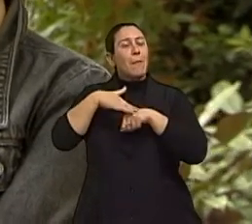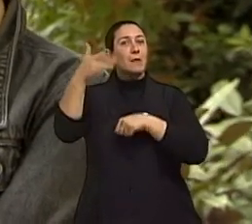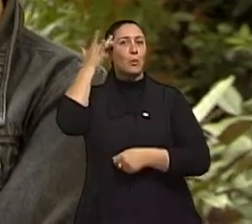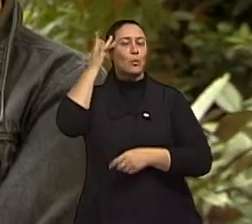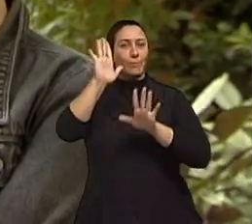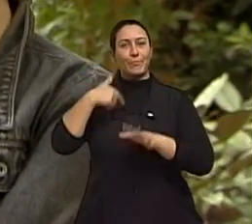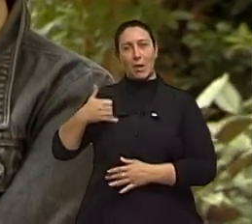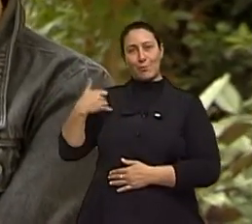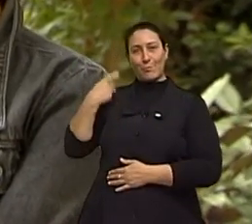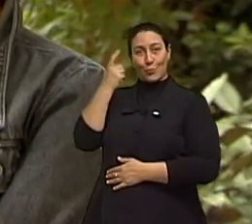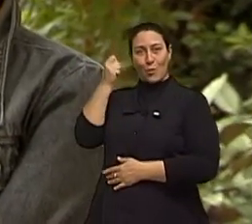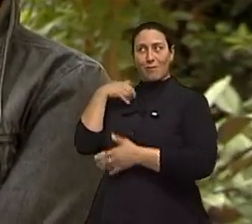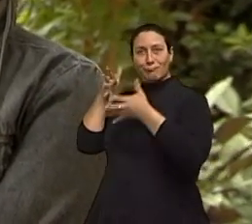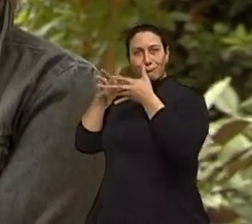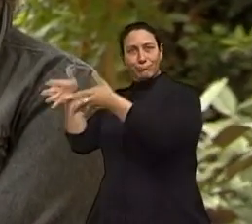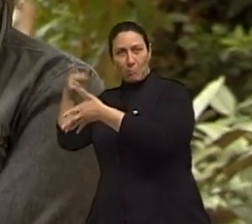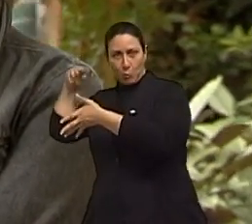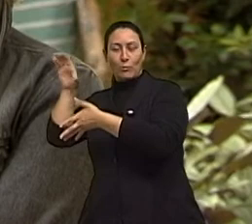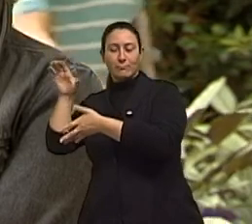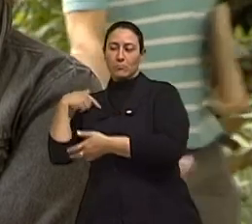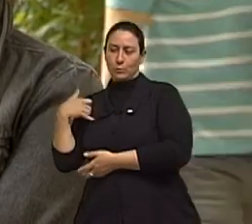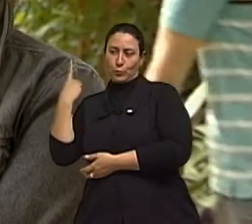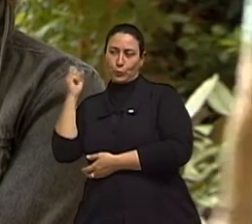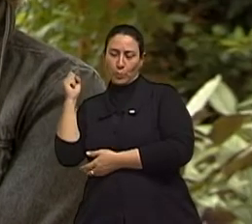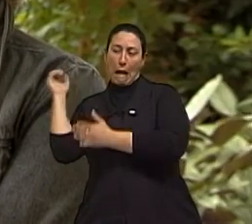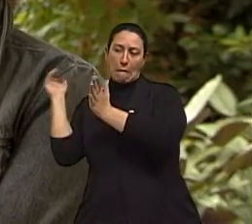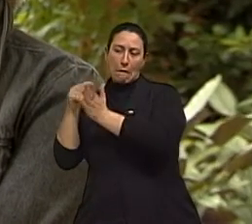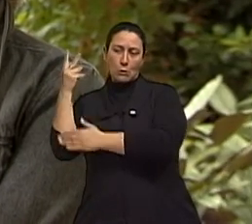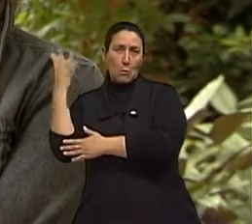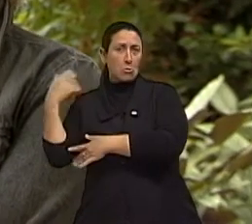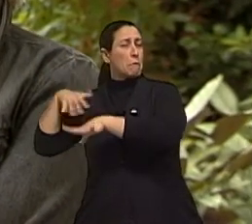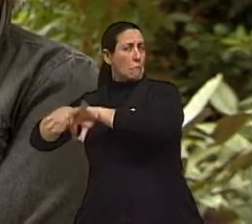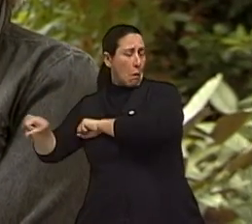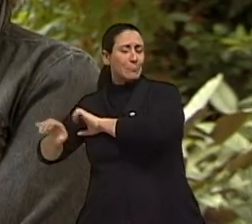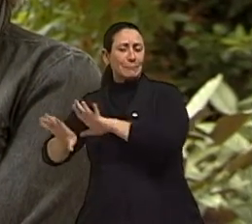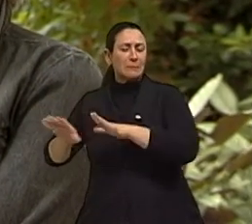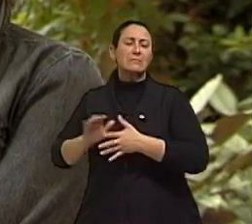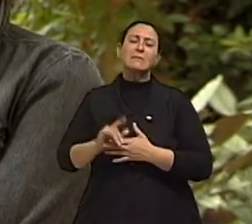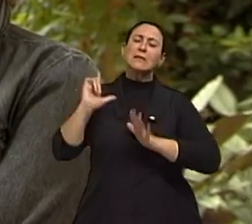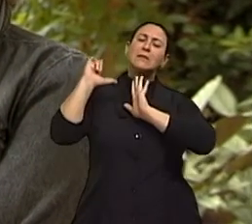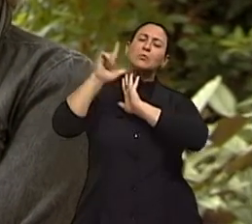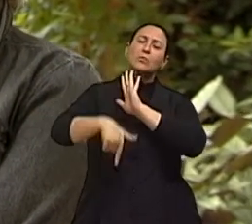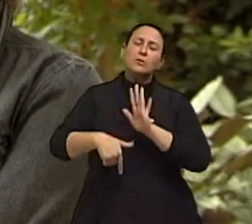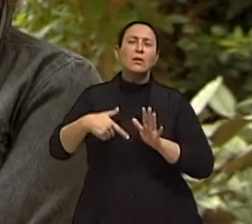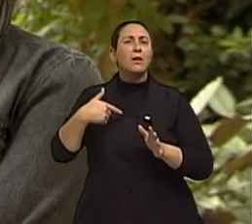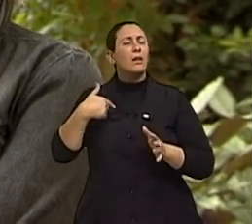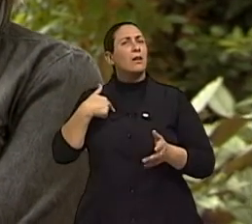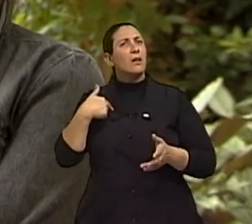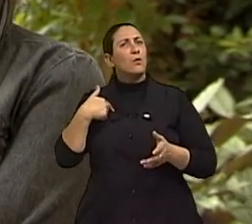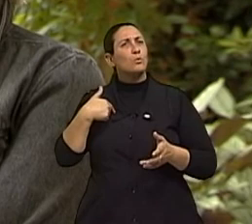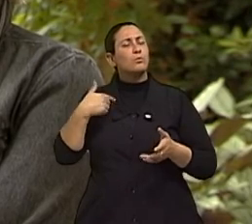18, saí com 24, concluí a minha graduação com 24. Então, hoje,